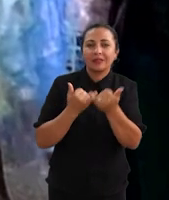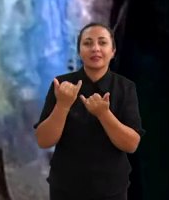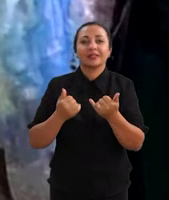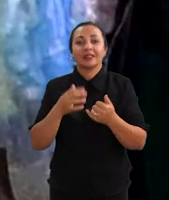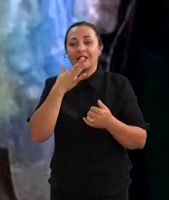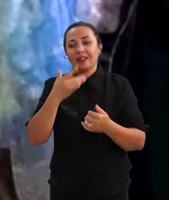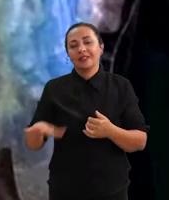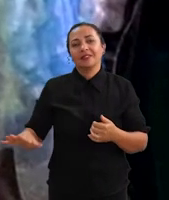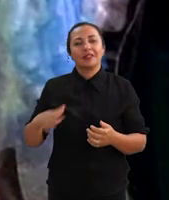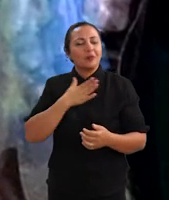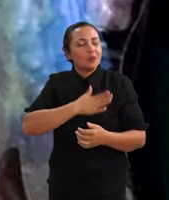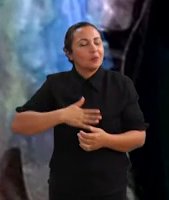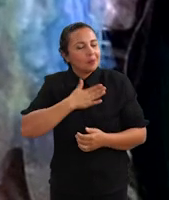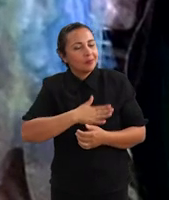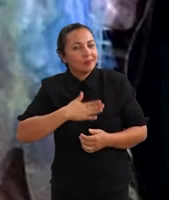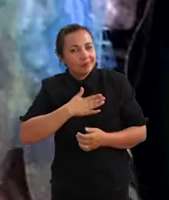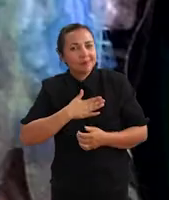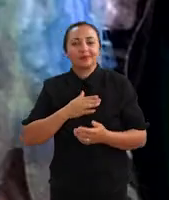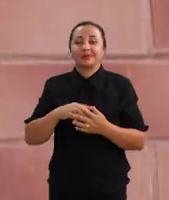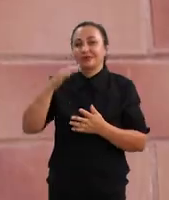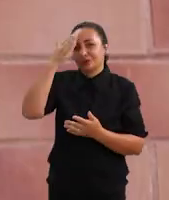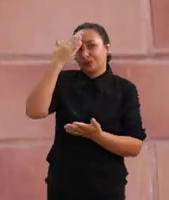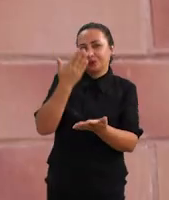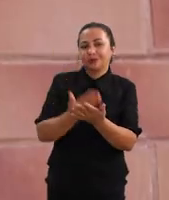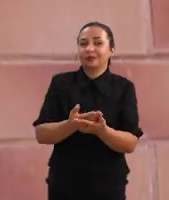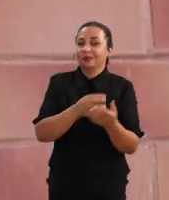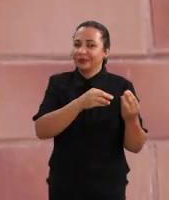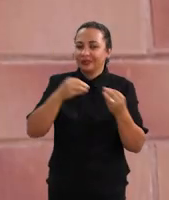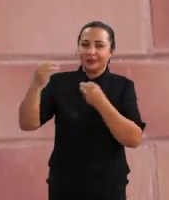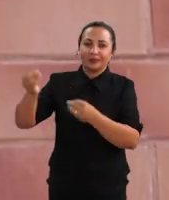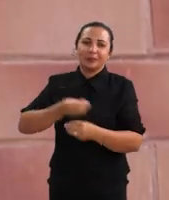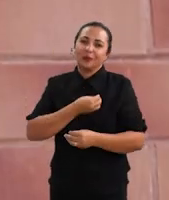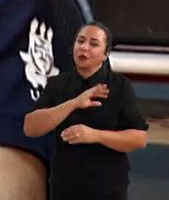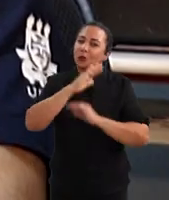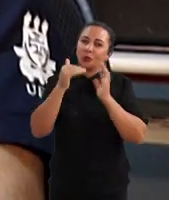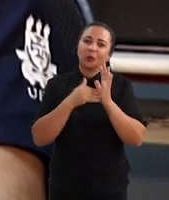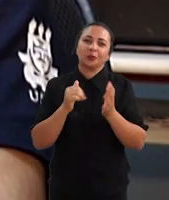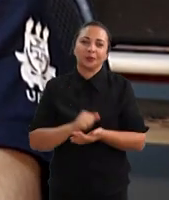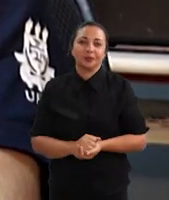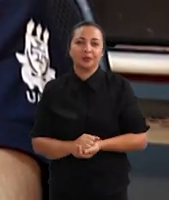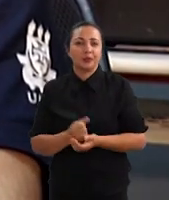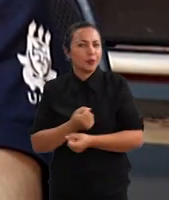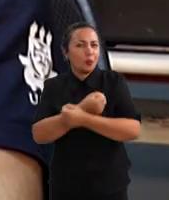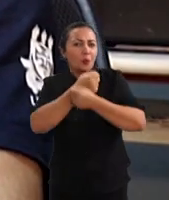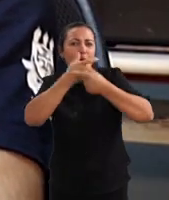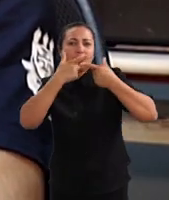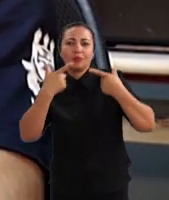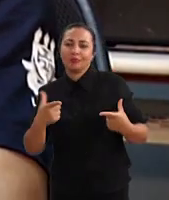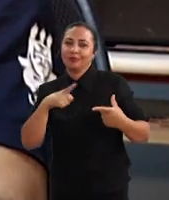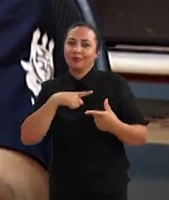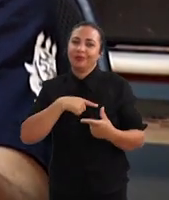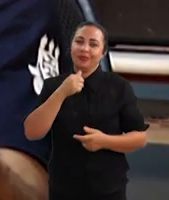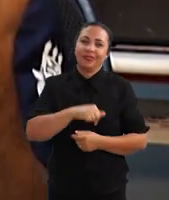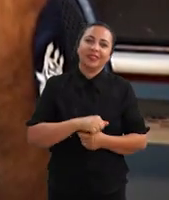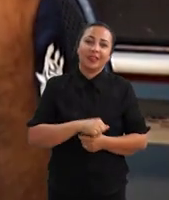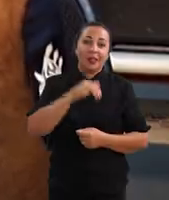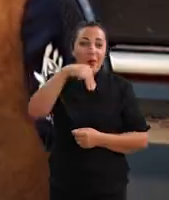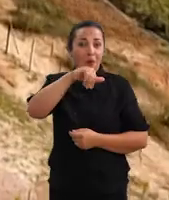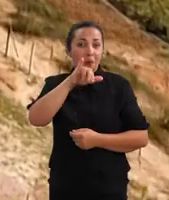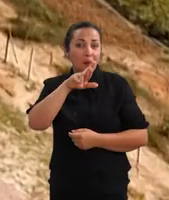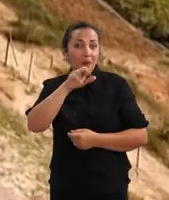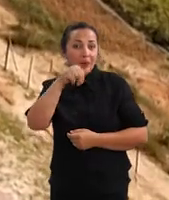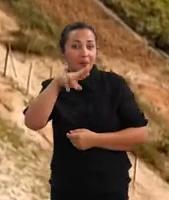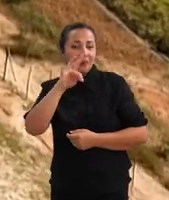Então, a criançada se amarra e eu acredito que leva isso para a vida inteira. É uma sorte ter isso aqui, né? Então, o Mirante,